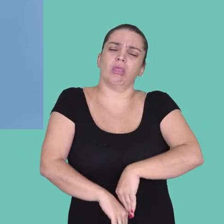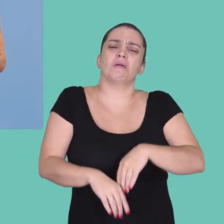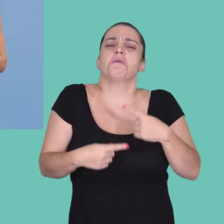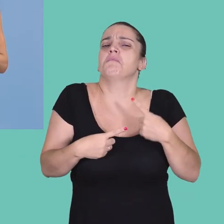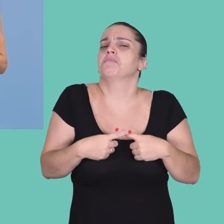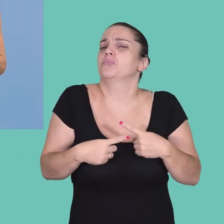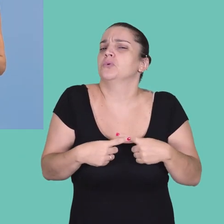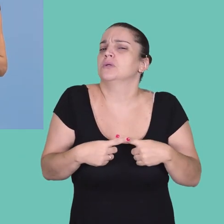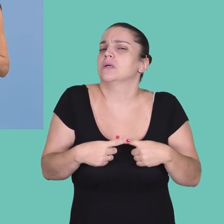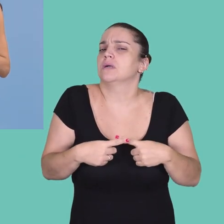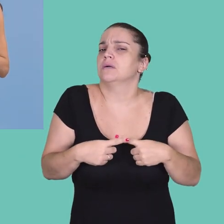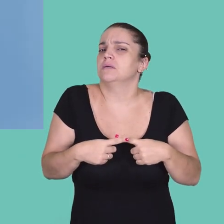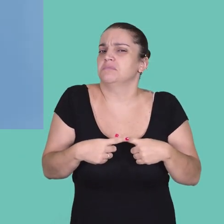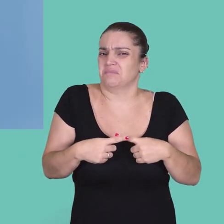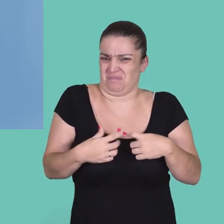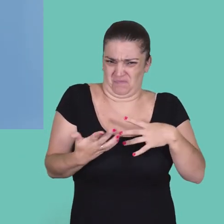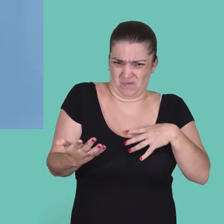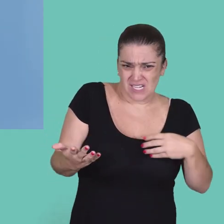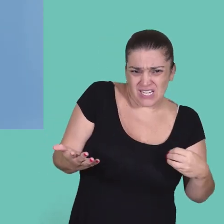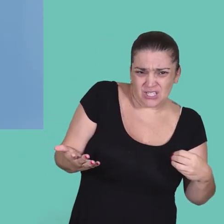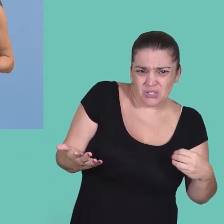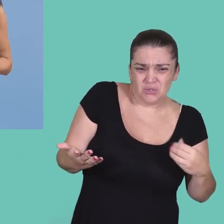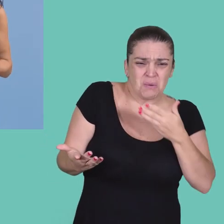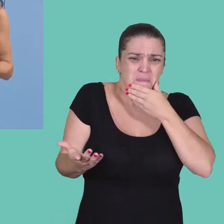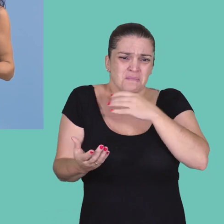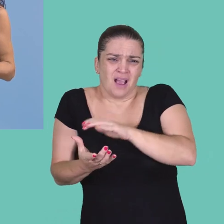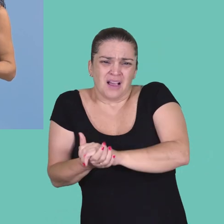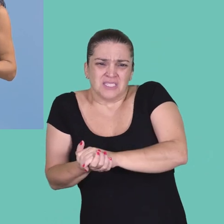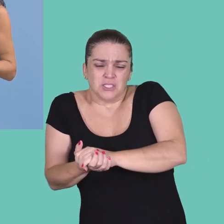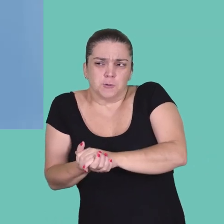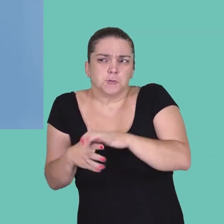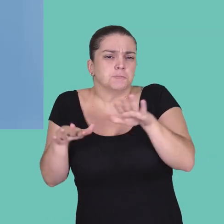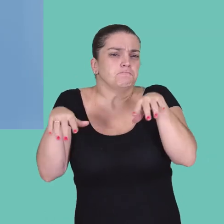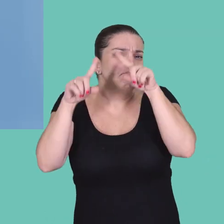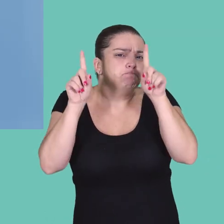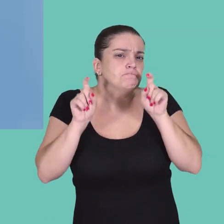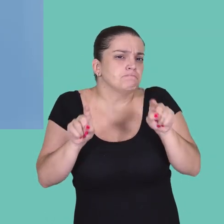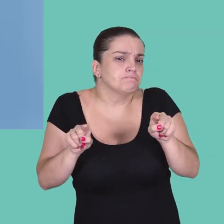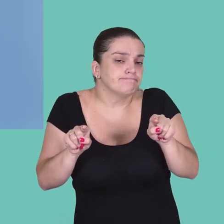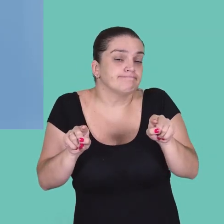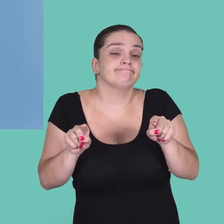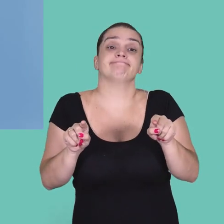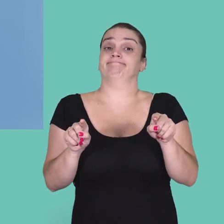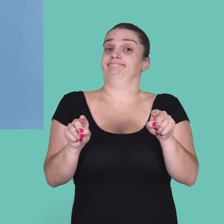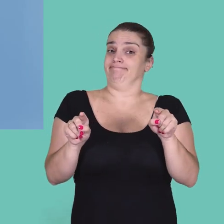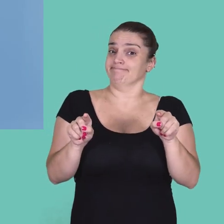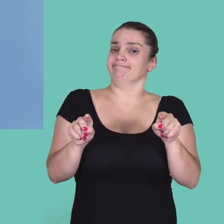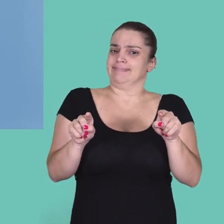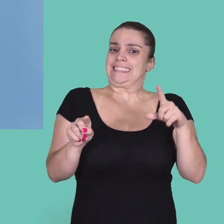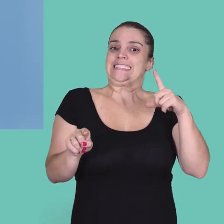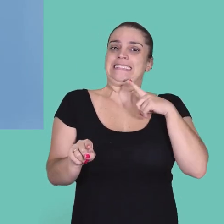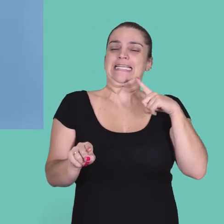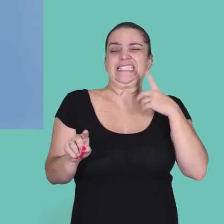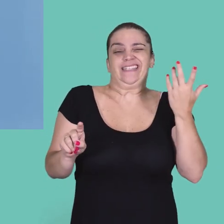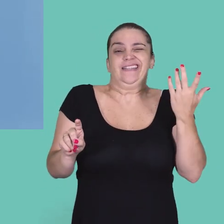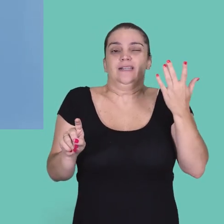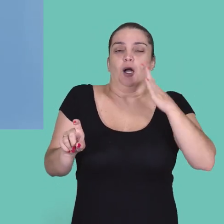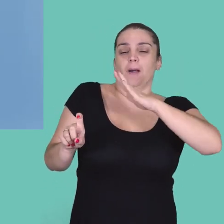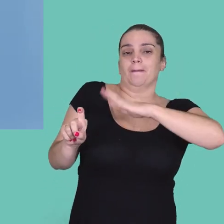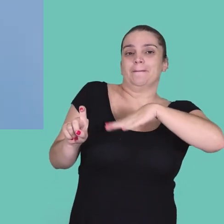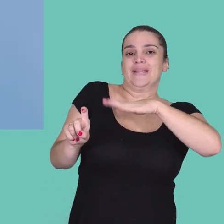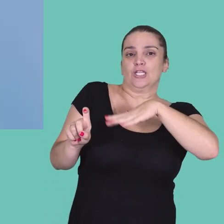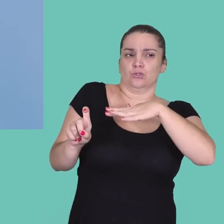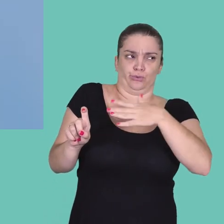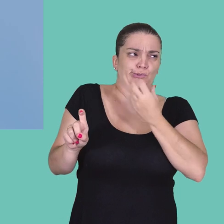menos ambição. E o que fazia elas terem menos ambição? Será que são os filhos? O marido? Então, curiosamente,